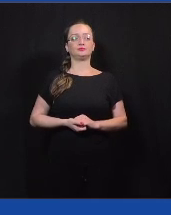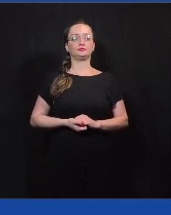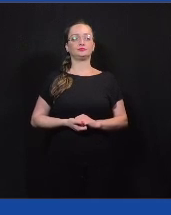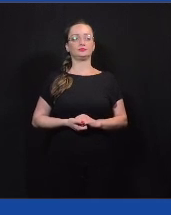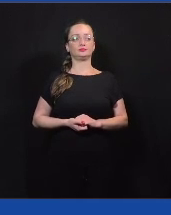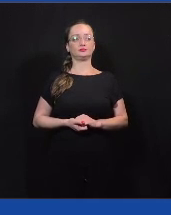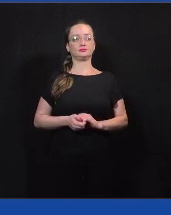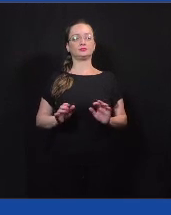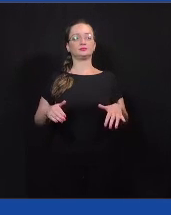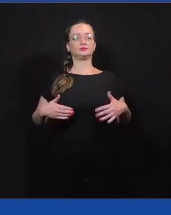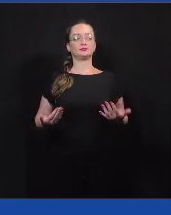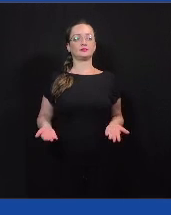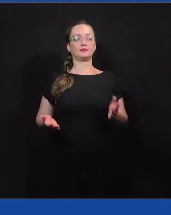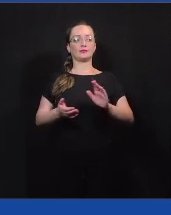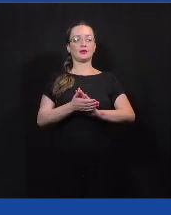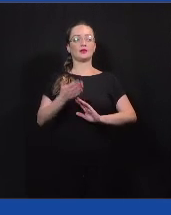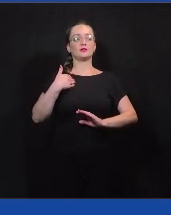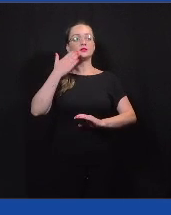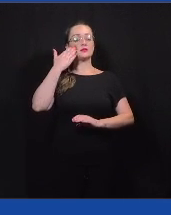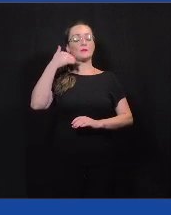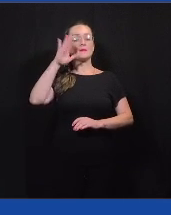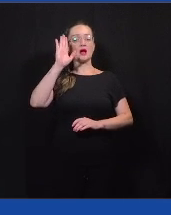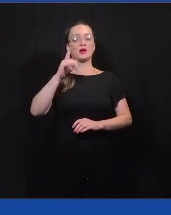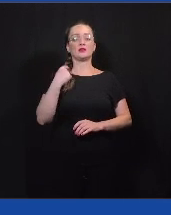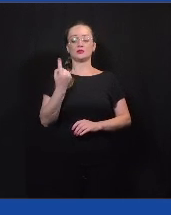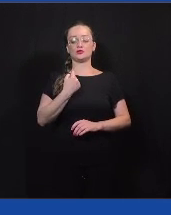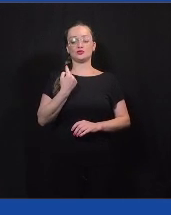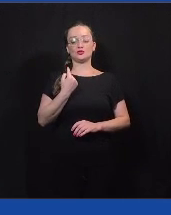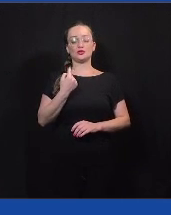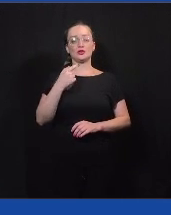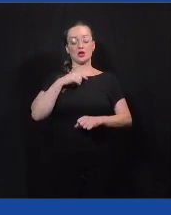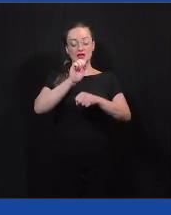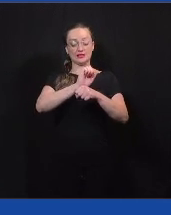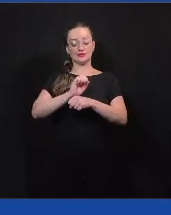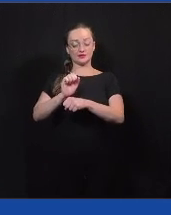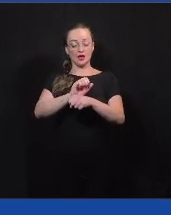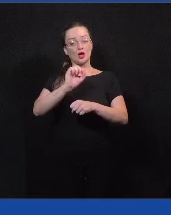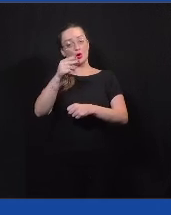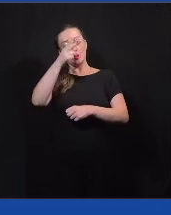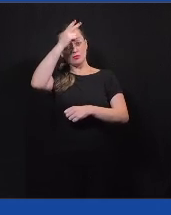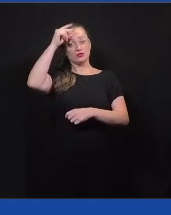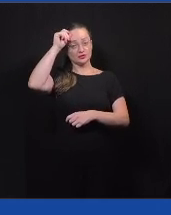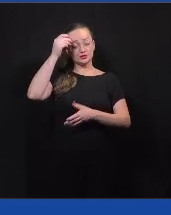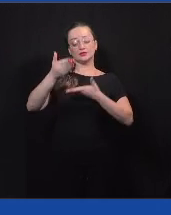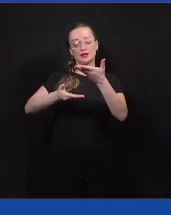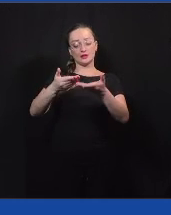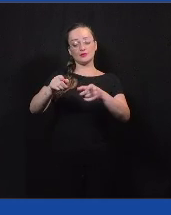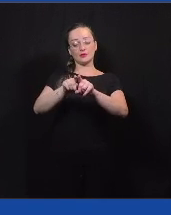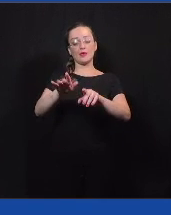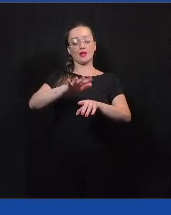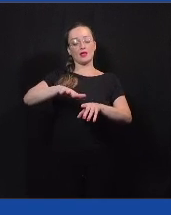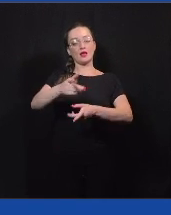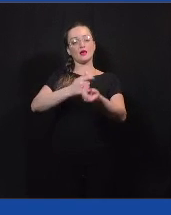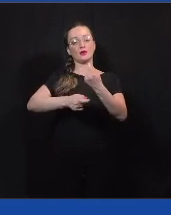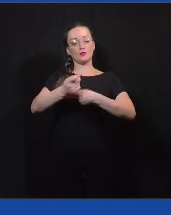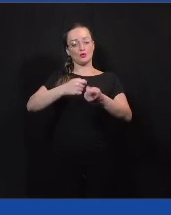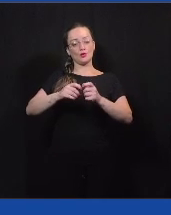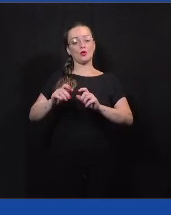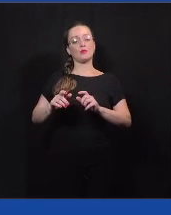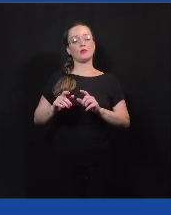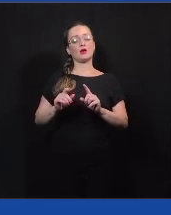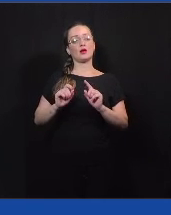Então, assim, por mais que os nossos estados ou municípios também lidem com a parte econômica, né, a questão do